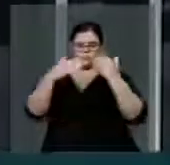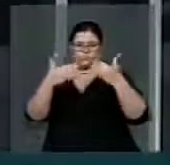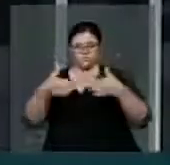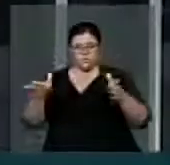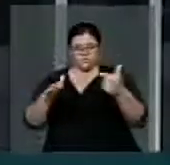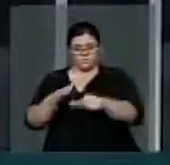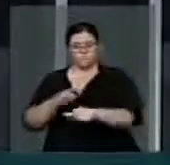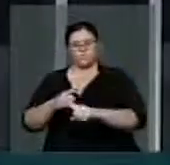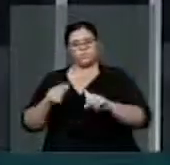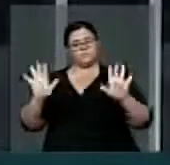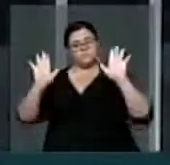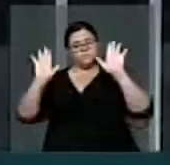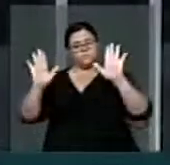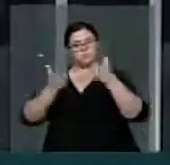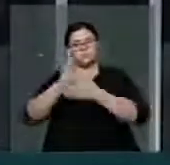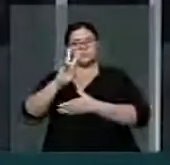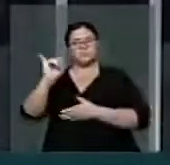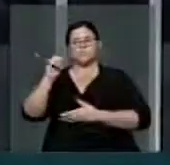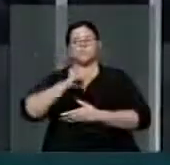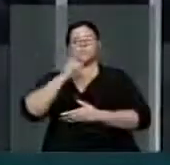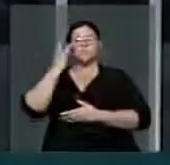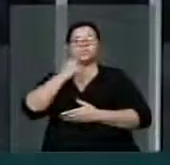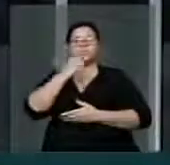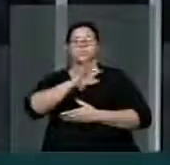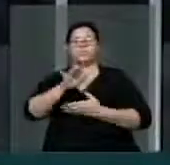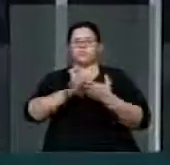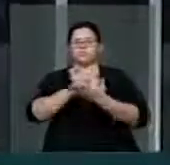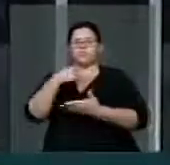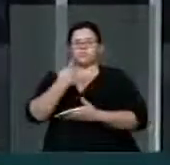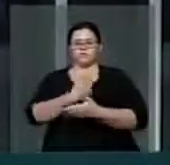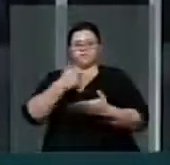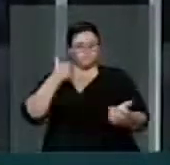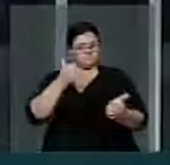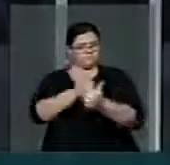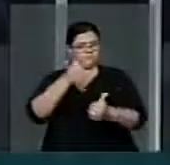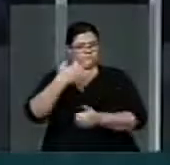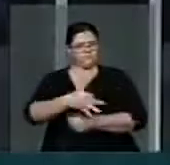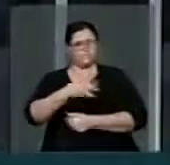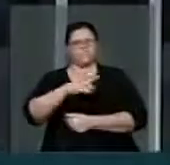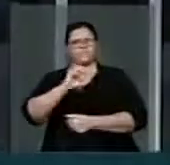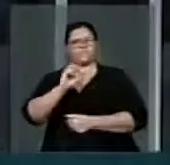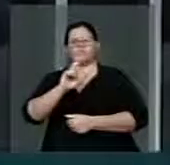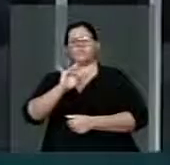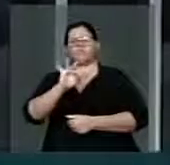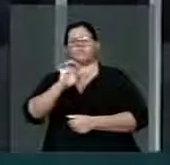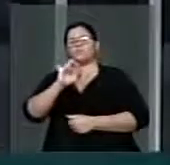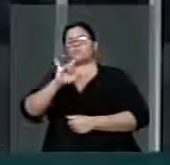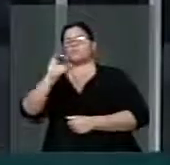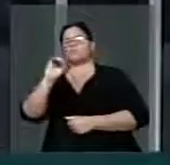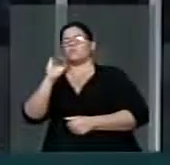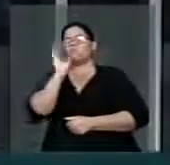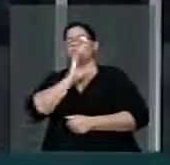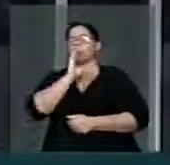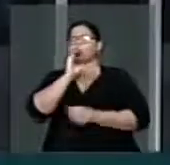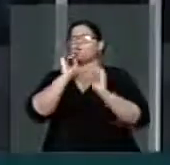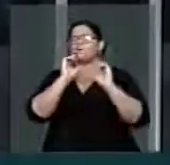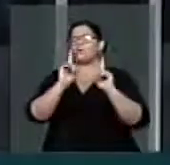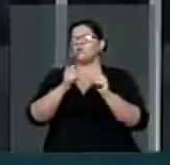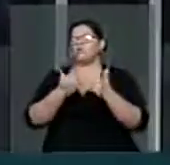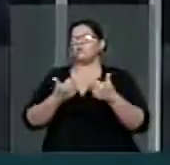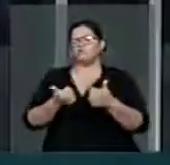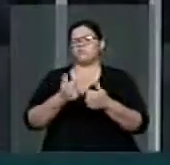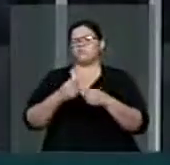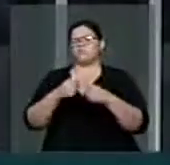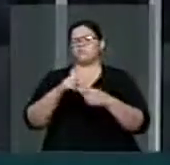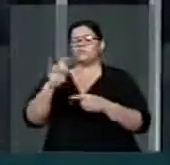Será aprovado, sem dúvida. Mas nós seremos fiadores do critério da viabilidade e do que se